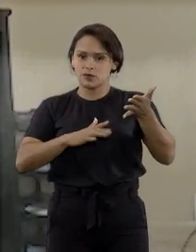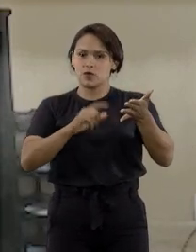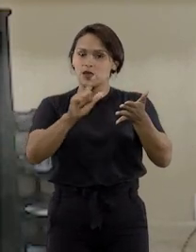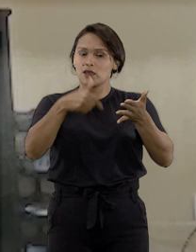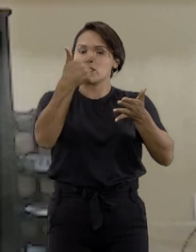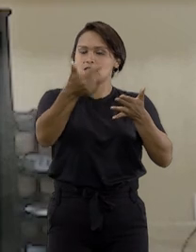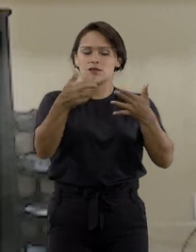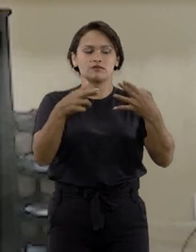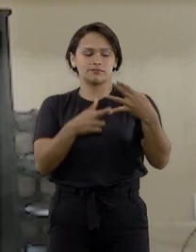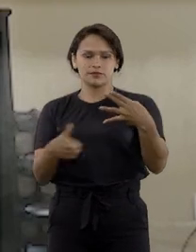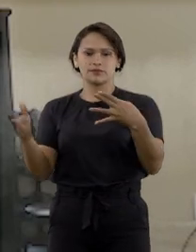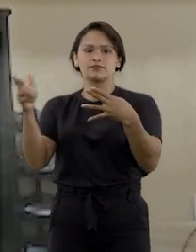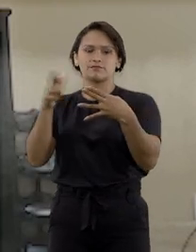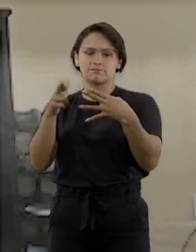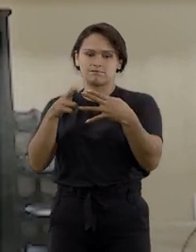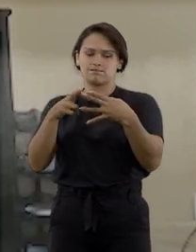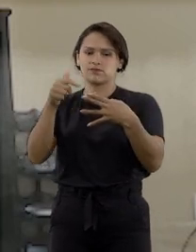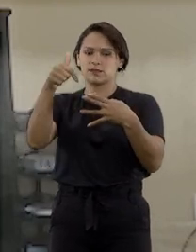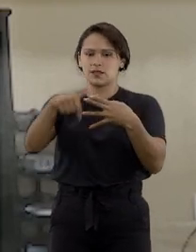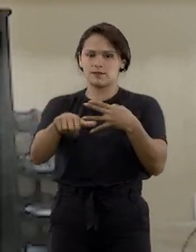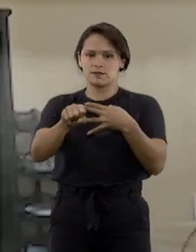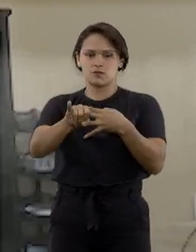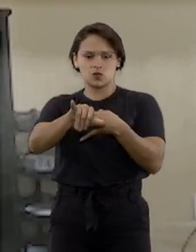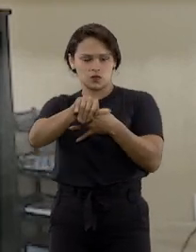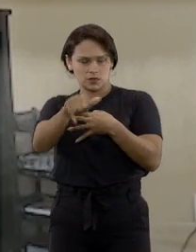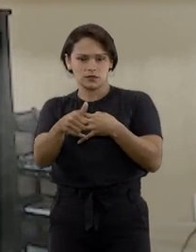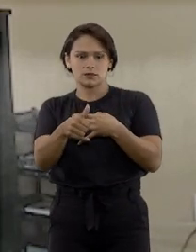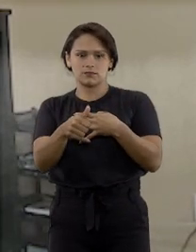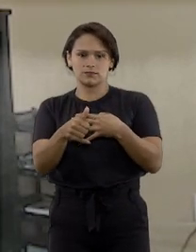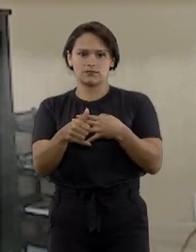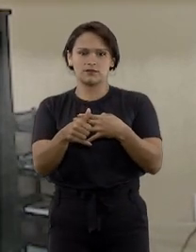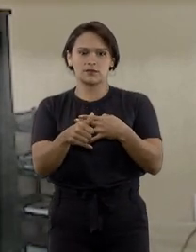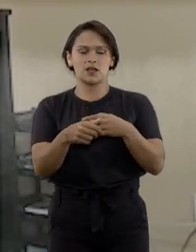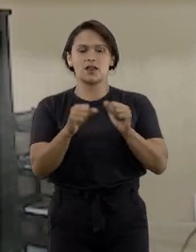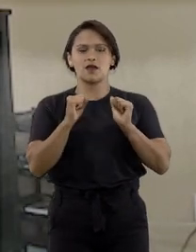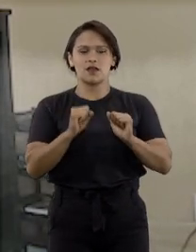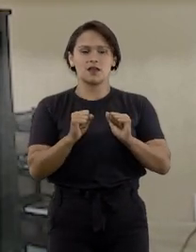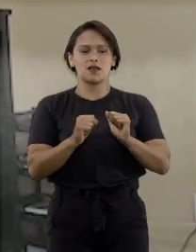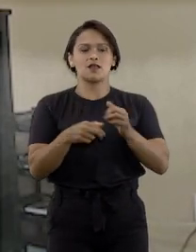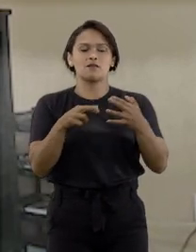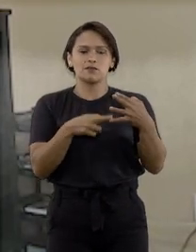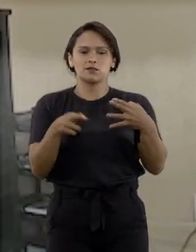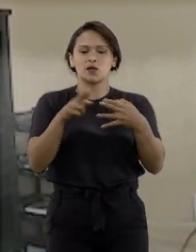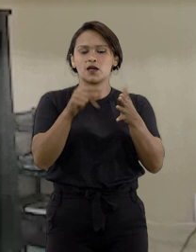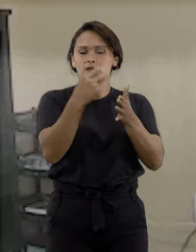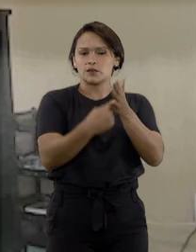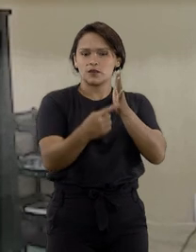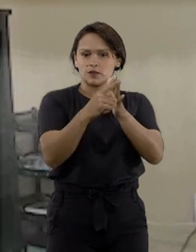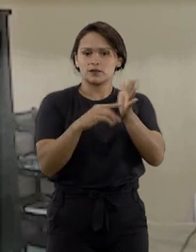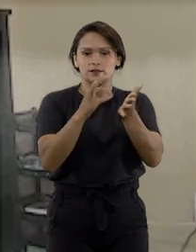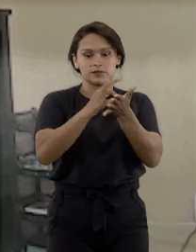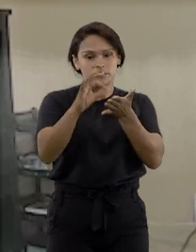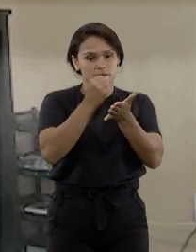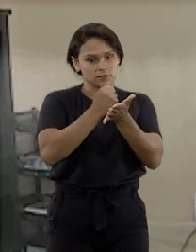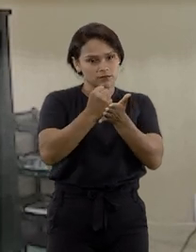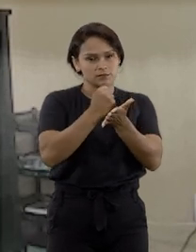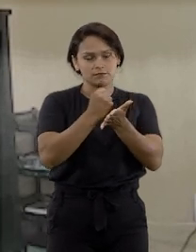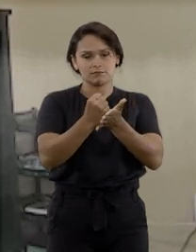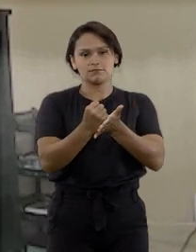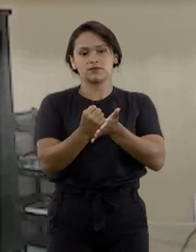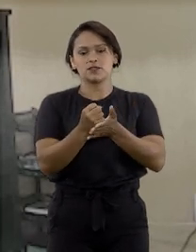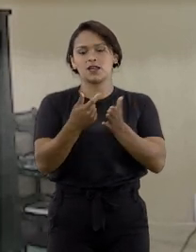multa e, num terceiro momento, diante de um fato mais grave, a eventual rescisão do contrato, pondo fim